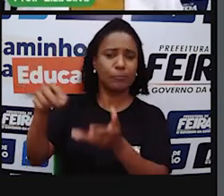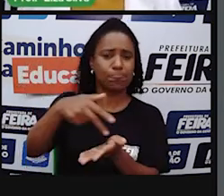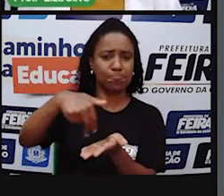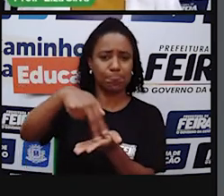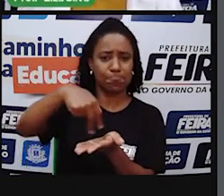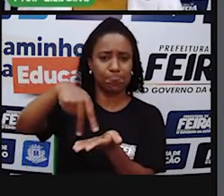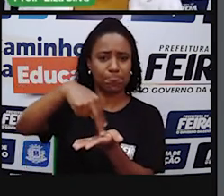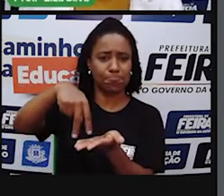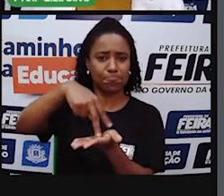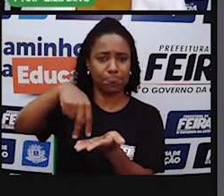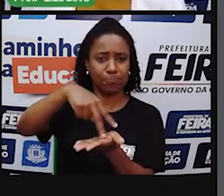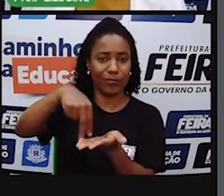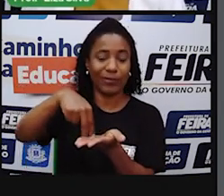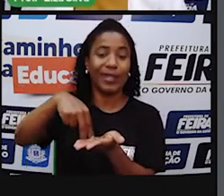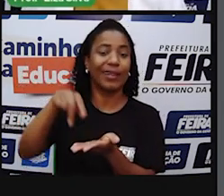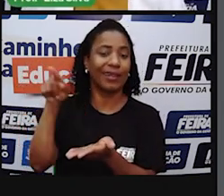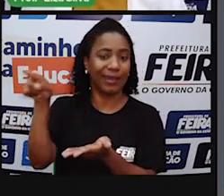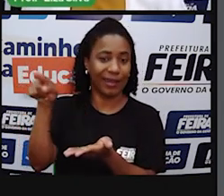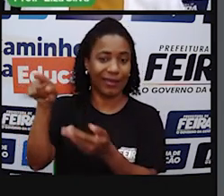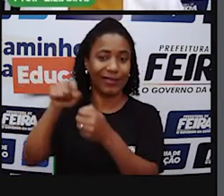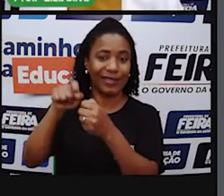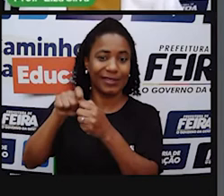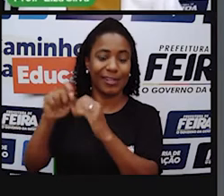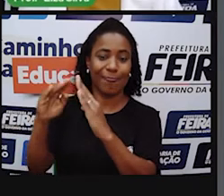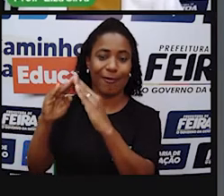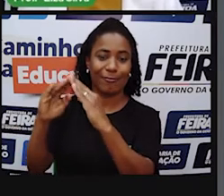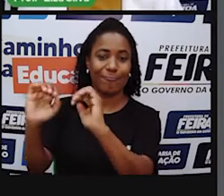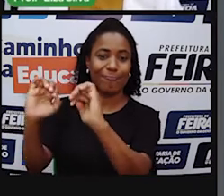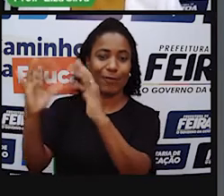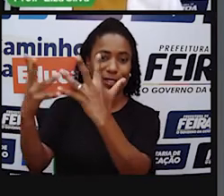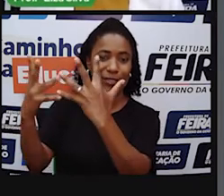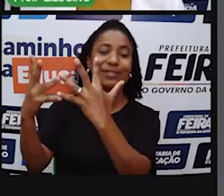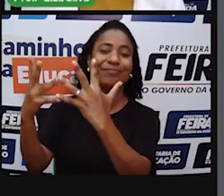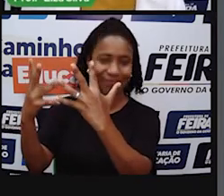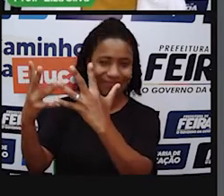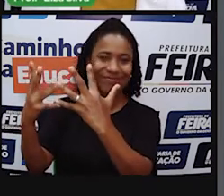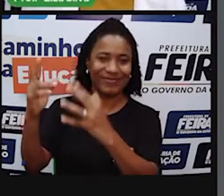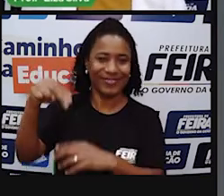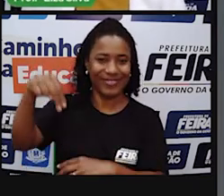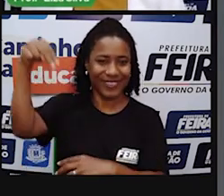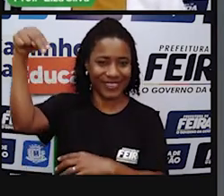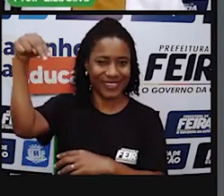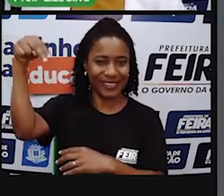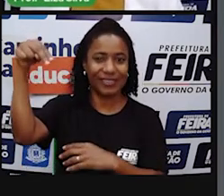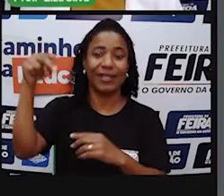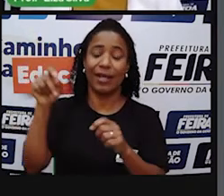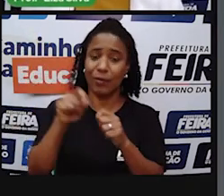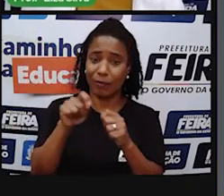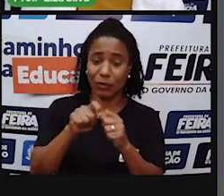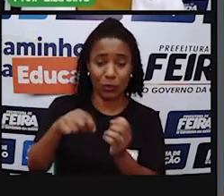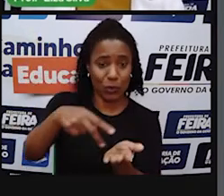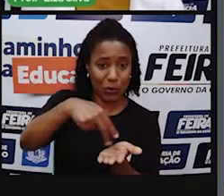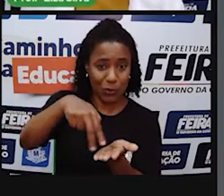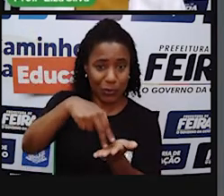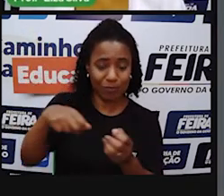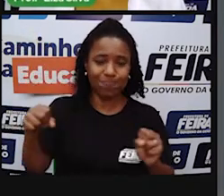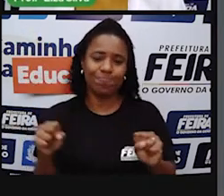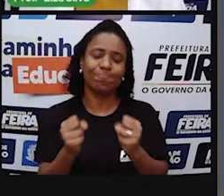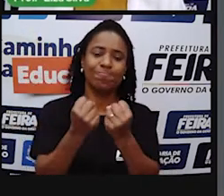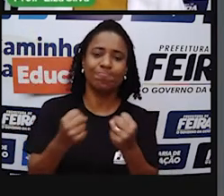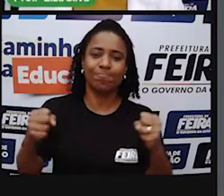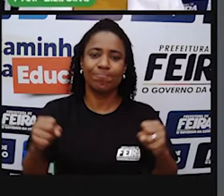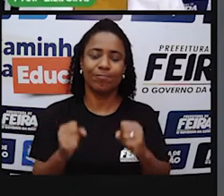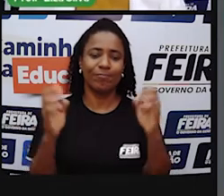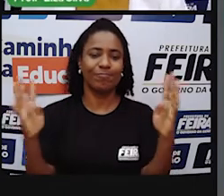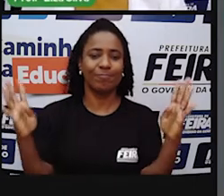com o passar do tempo Ele se tornou um gênero musical Ao lado do baião, do xote, do xaxado Que